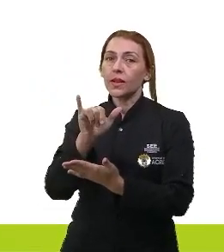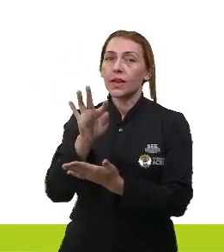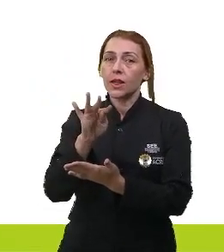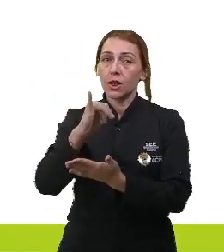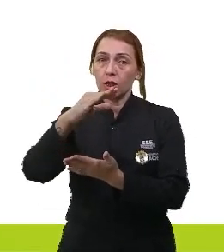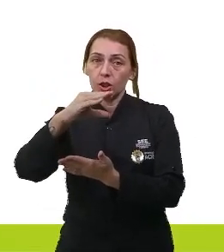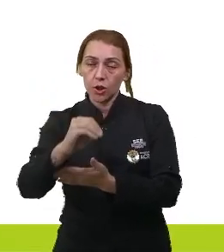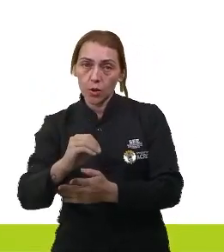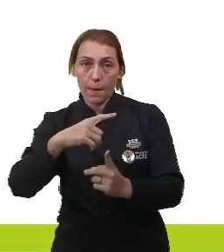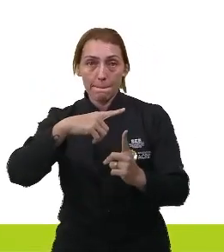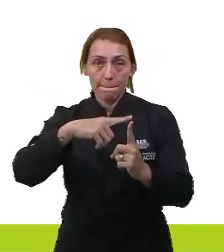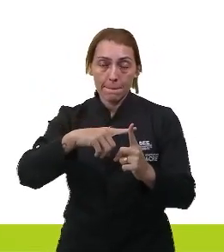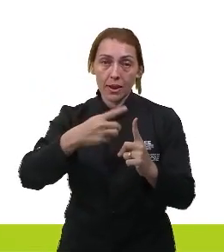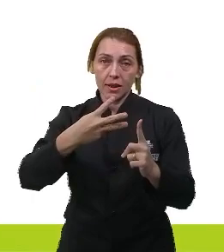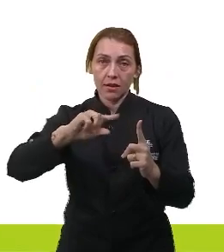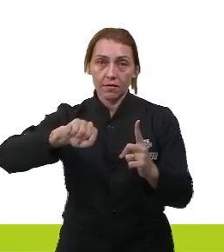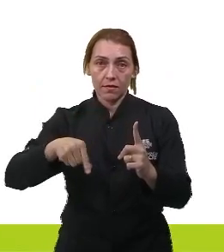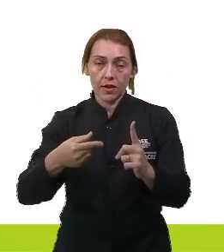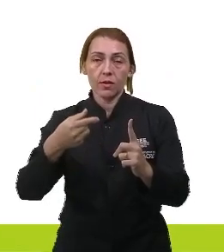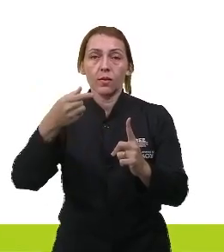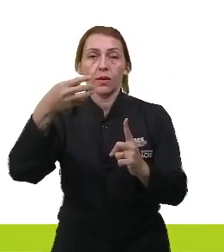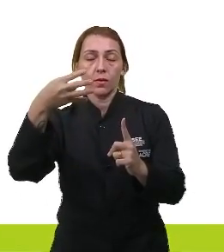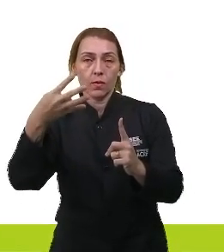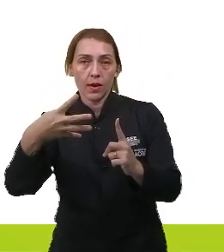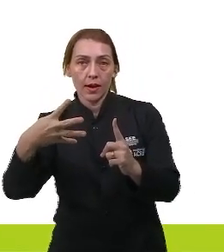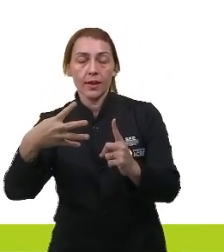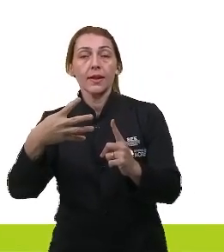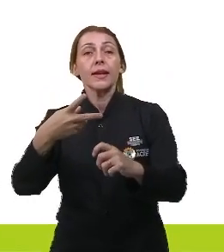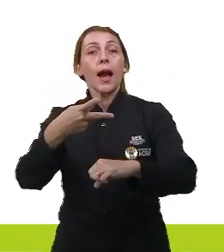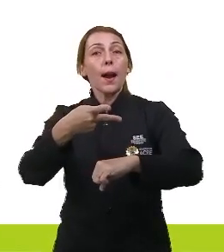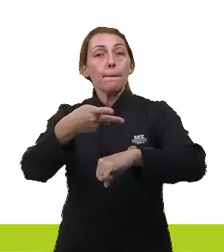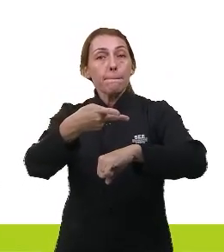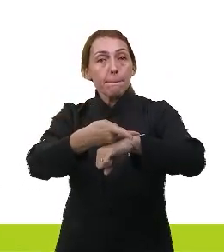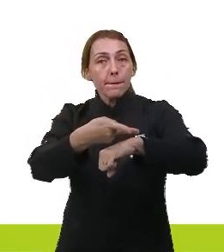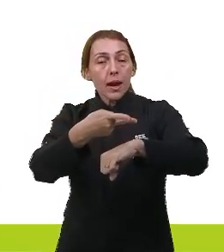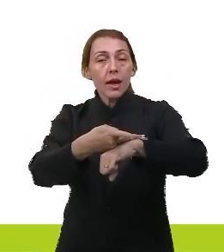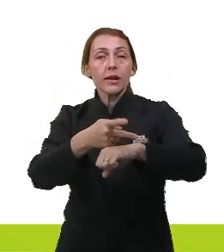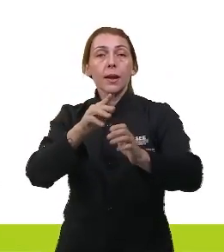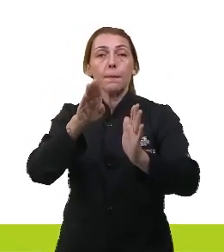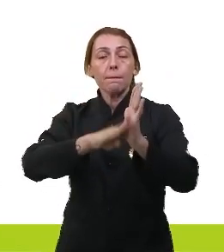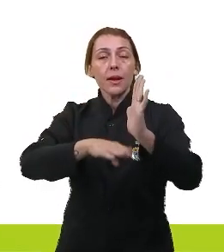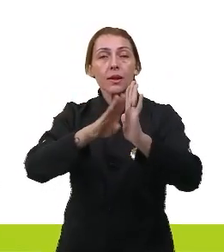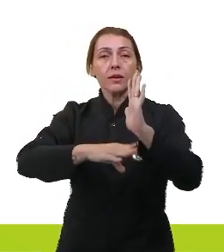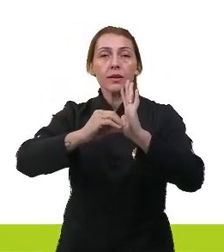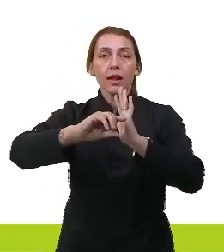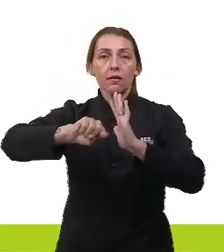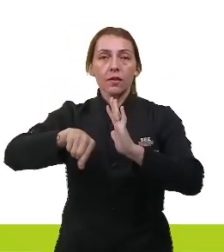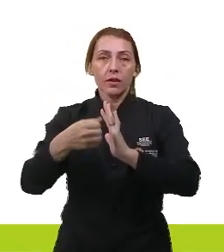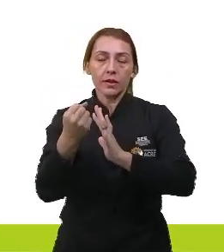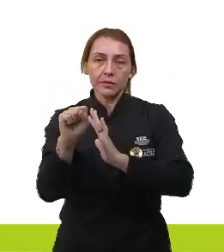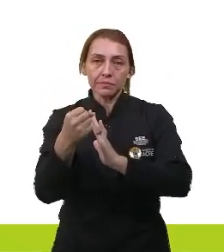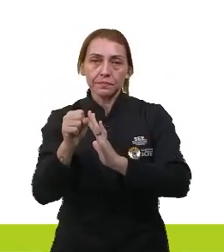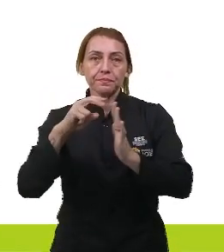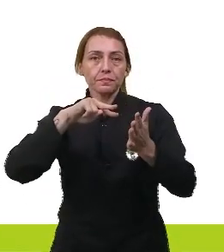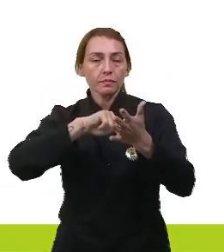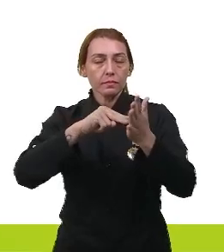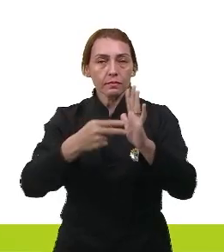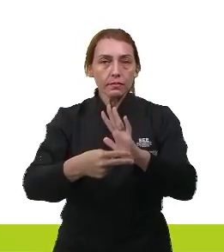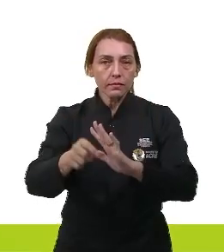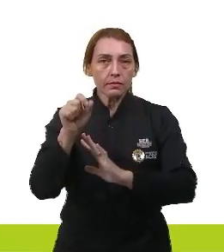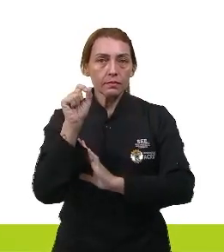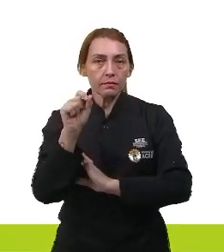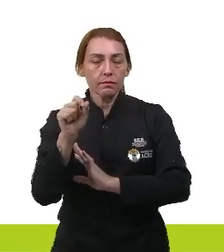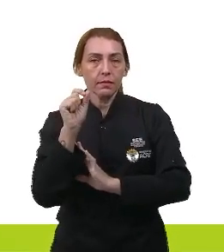mais 3,4 e a prata menos 0,8. Então, significa dizer